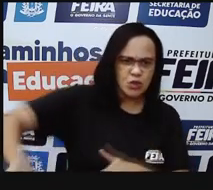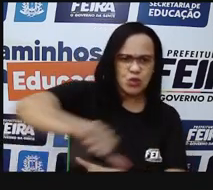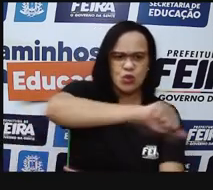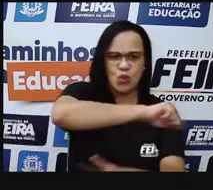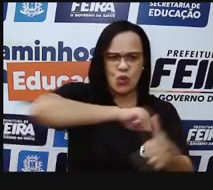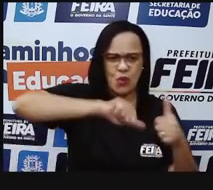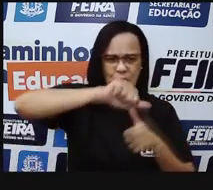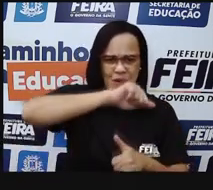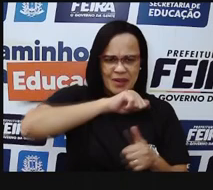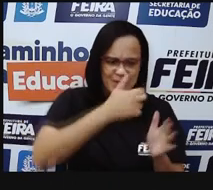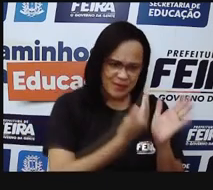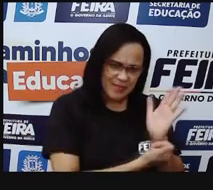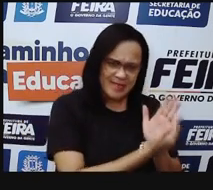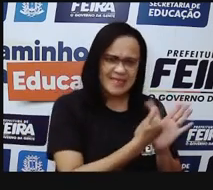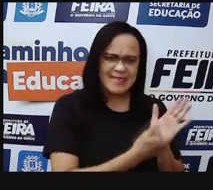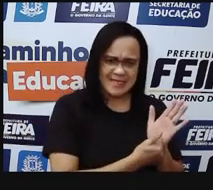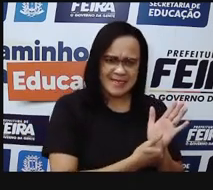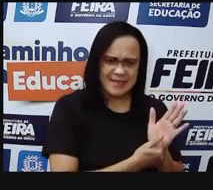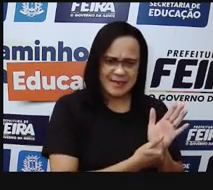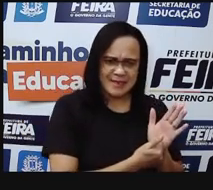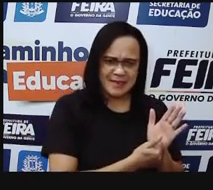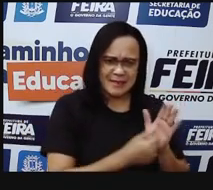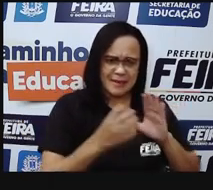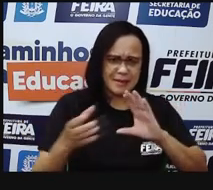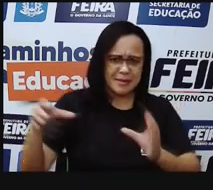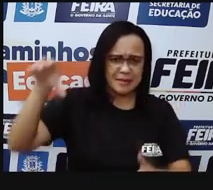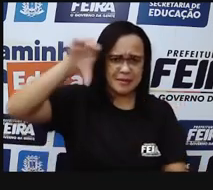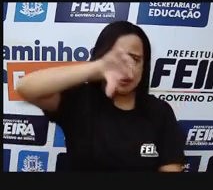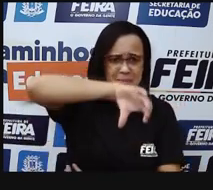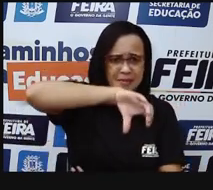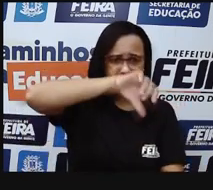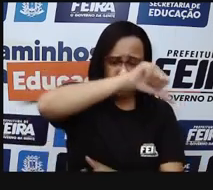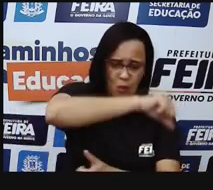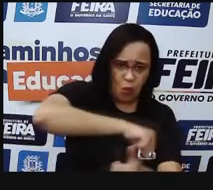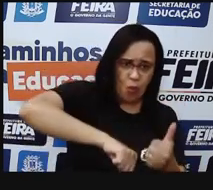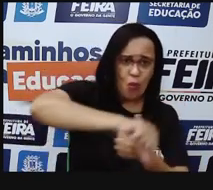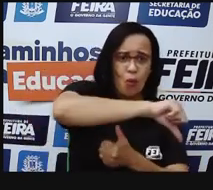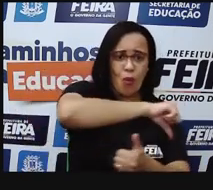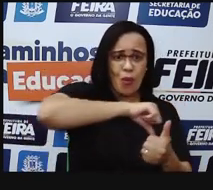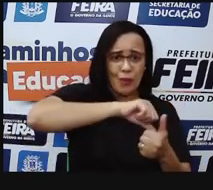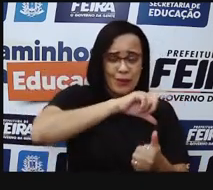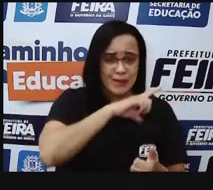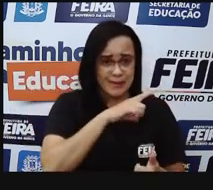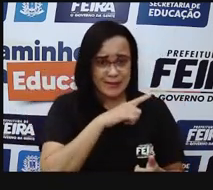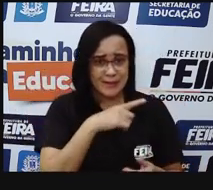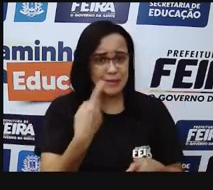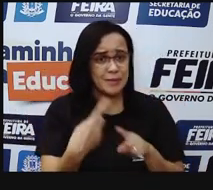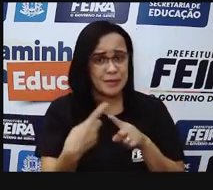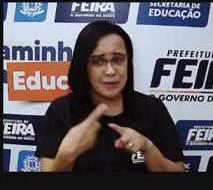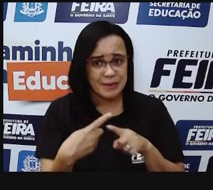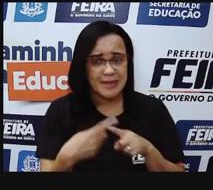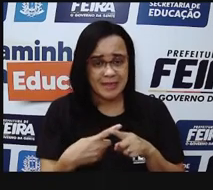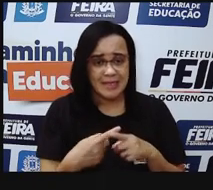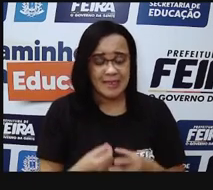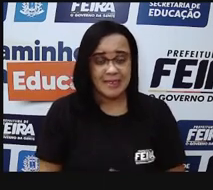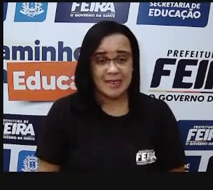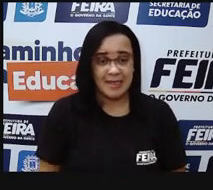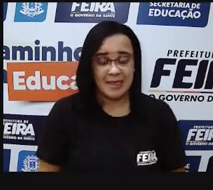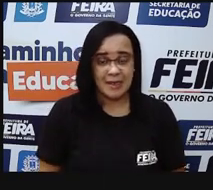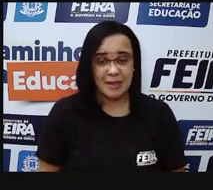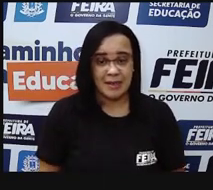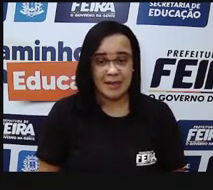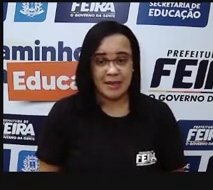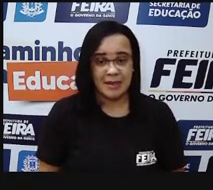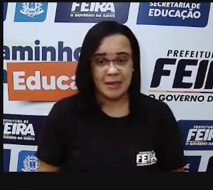vê tudo de cabeça para baixo? Exatamente porque essa imagem de cabeça para baixo que foi